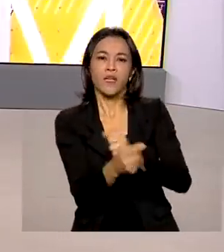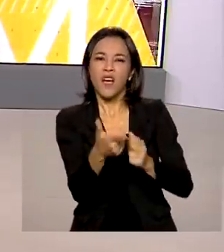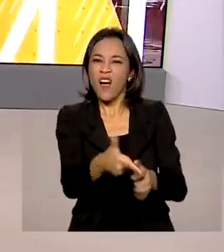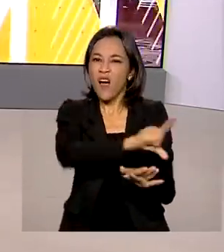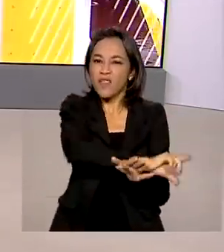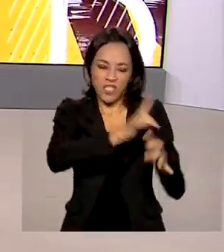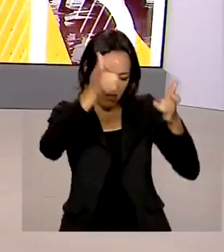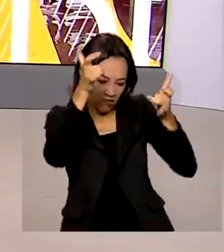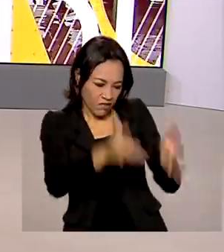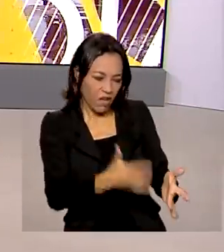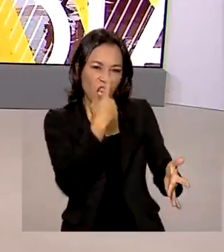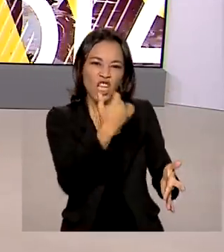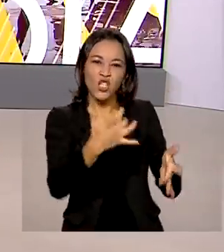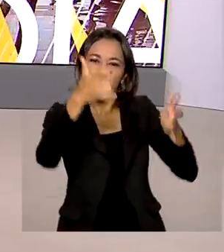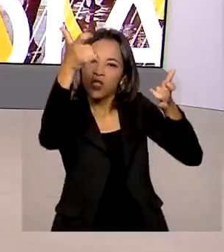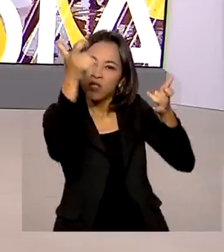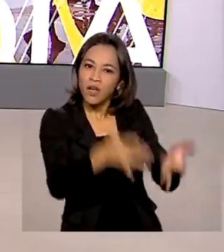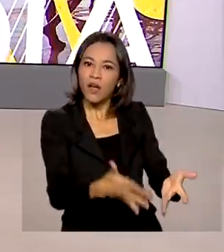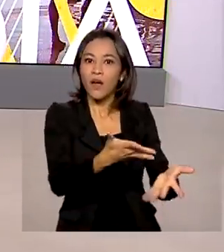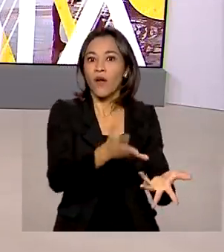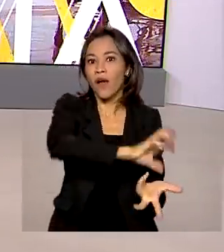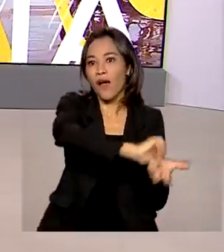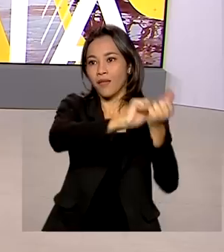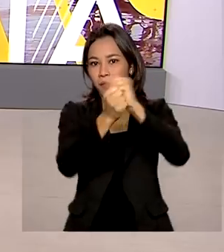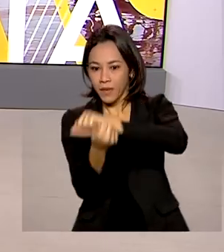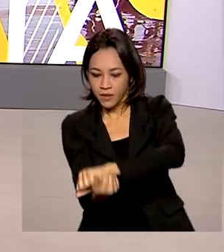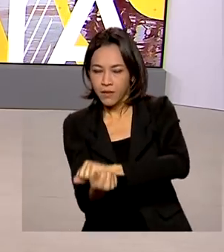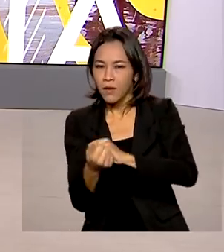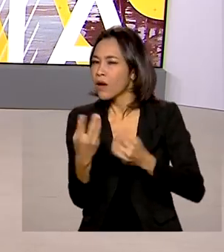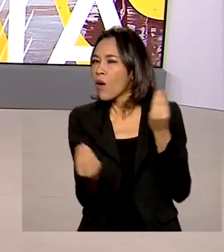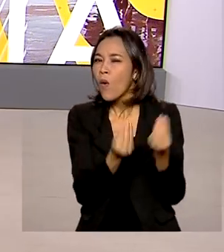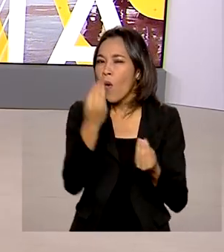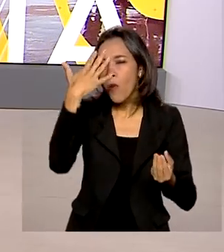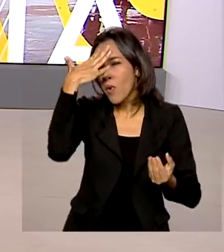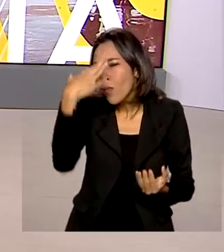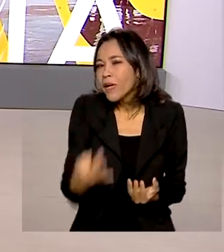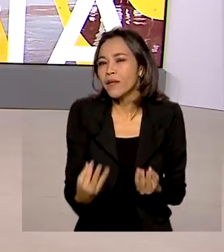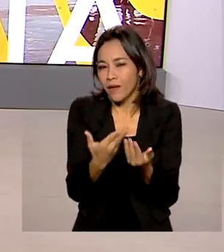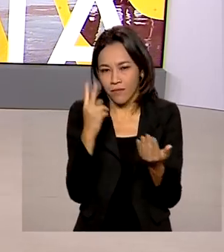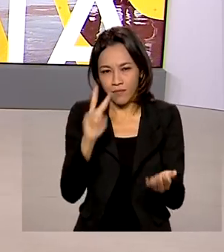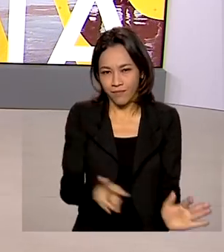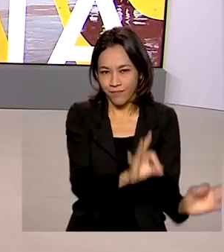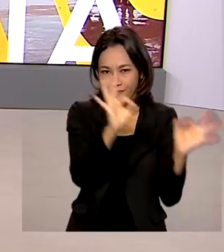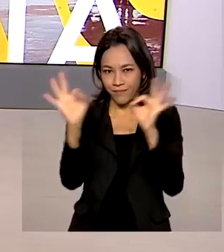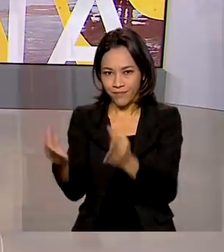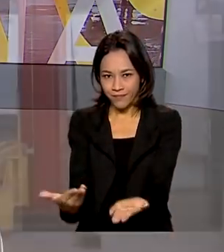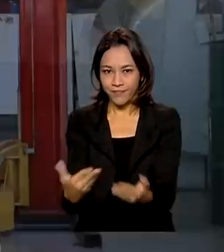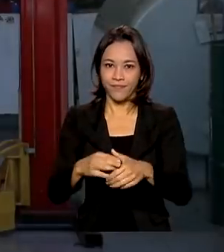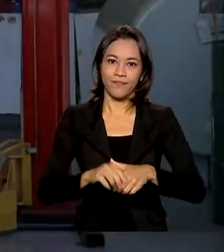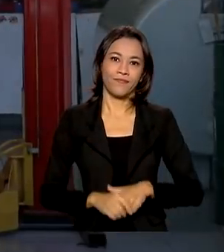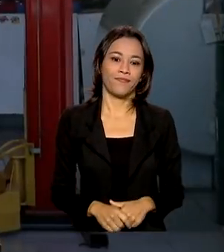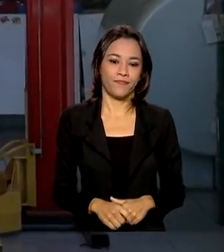no lixo. É a chamada logística reversa. Entenda melhor na reportagem de Márcia Fernandes.